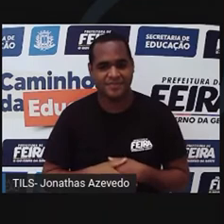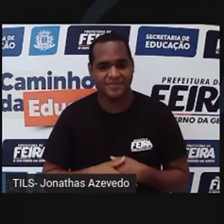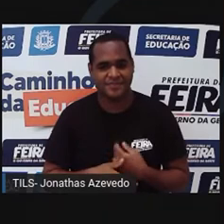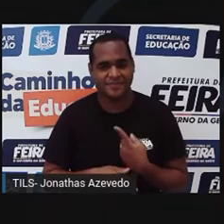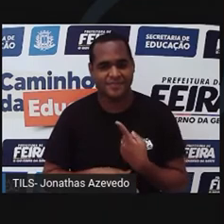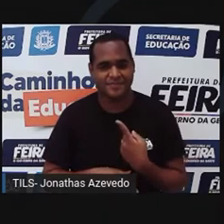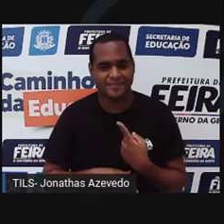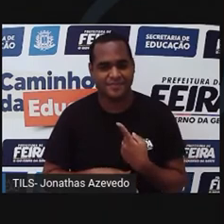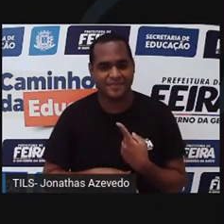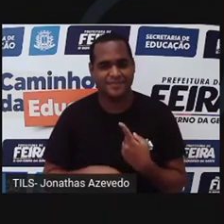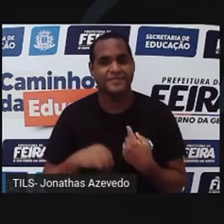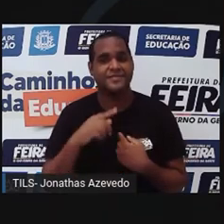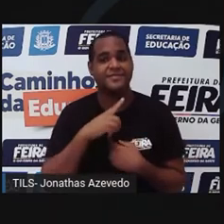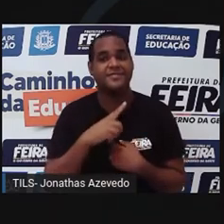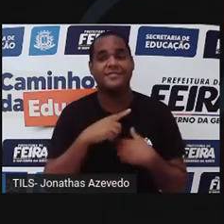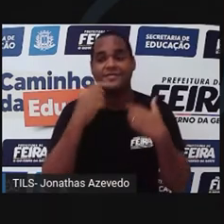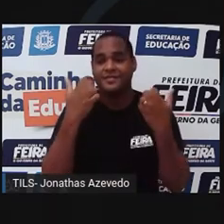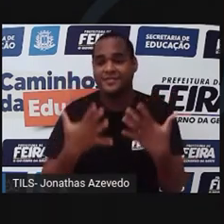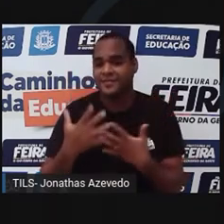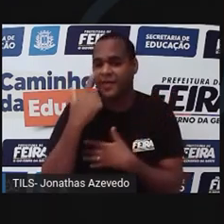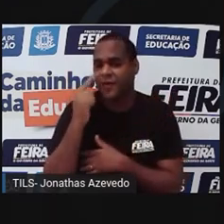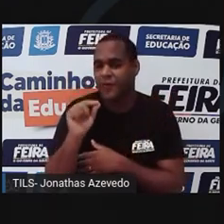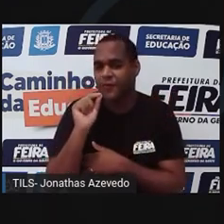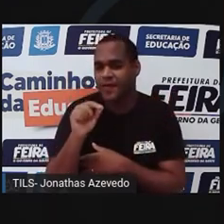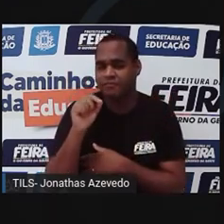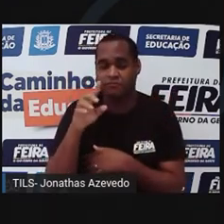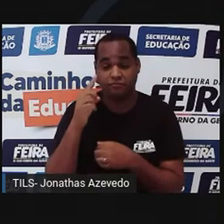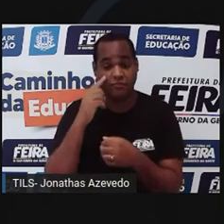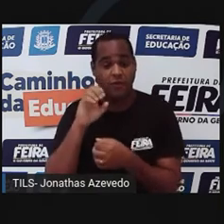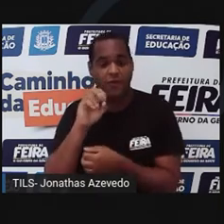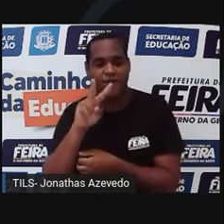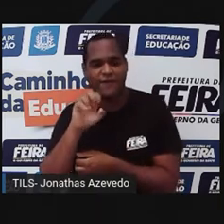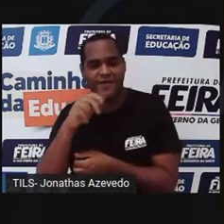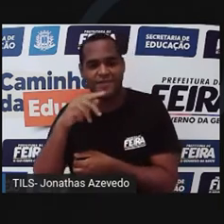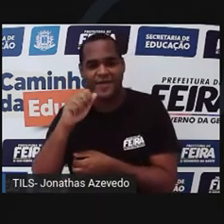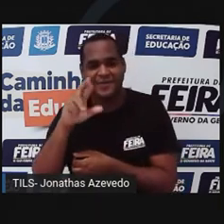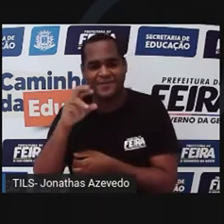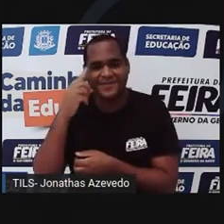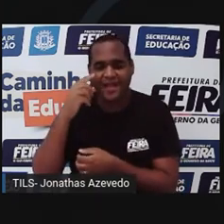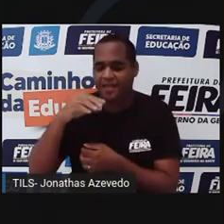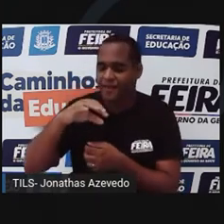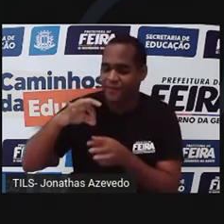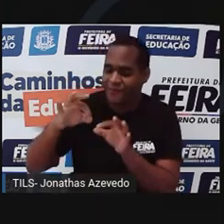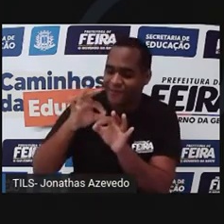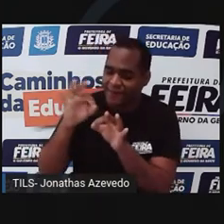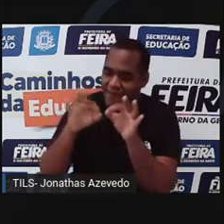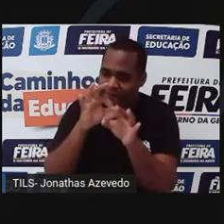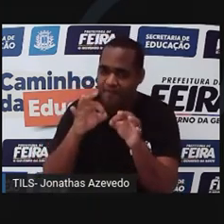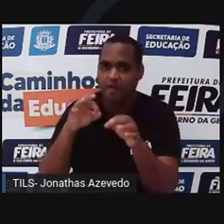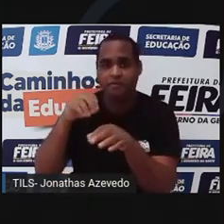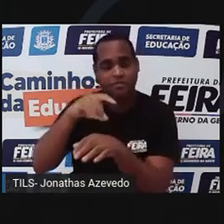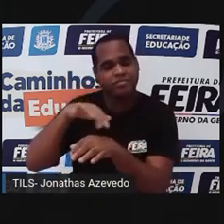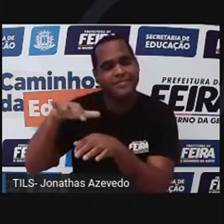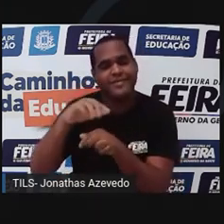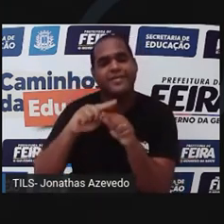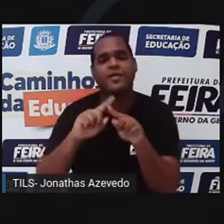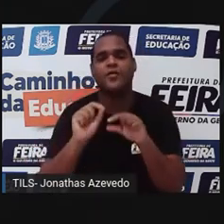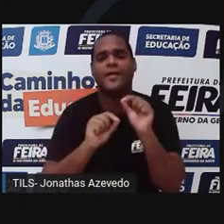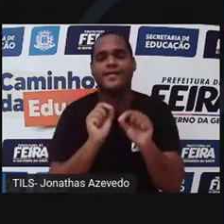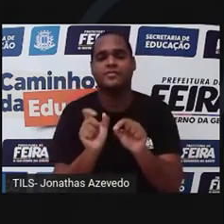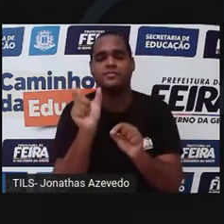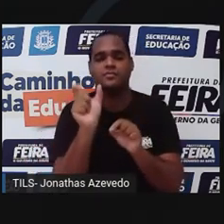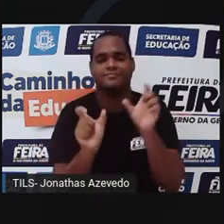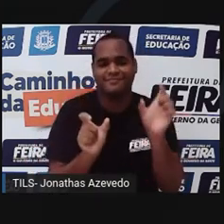Os moluscos são animais ovíparos, ou seja, nascem dos ovos. Os moluscos são classificados em